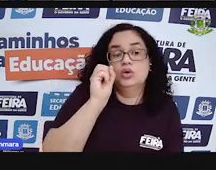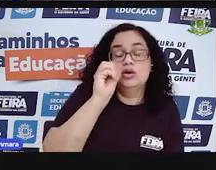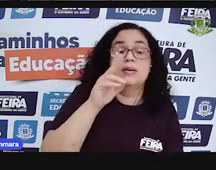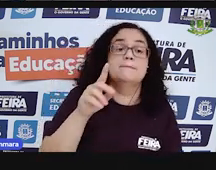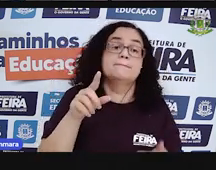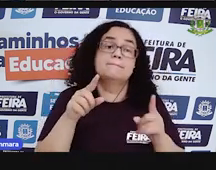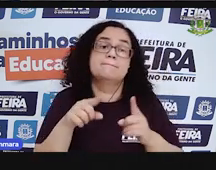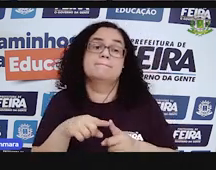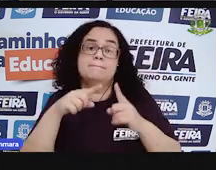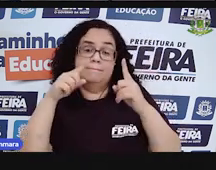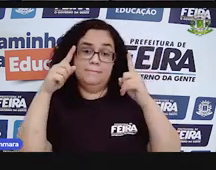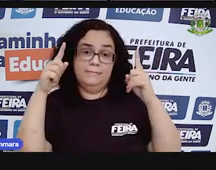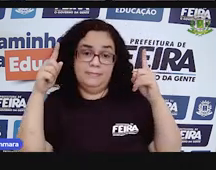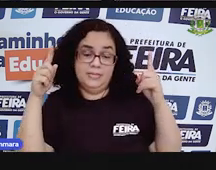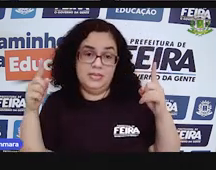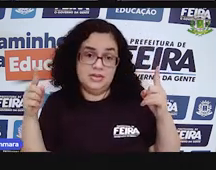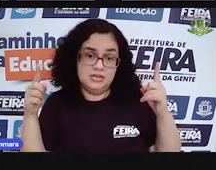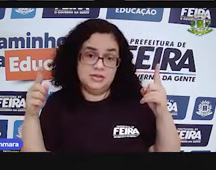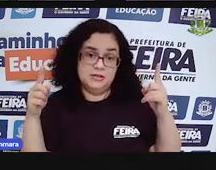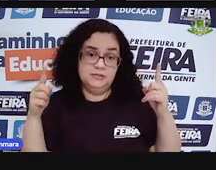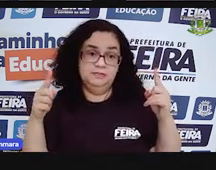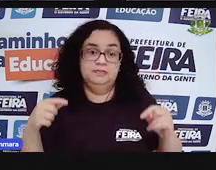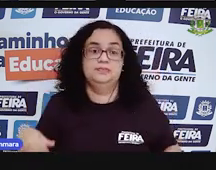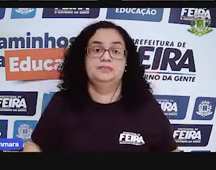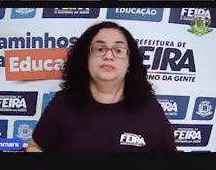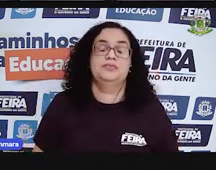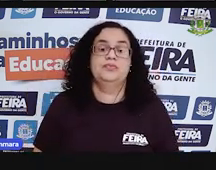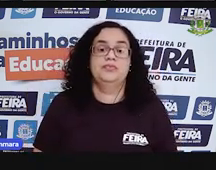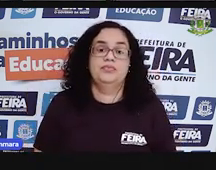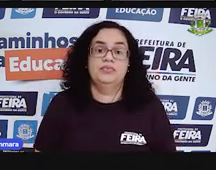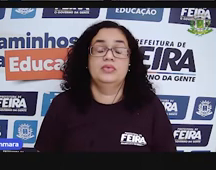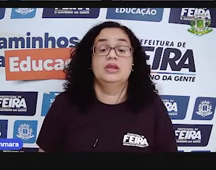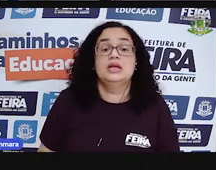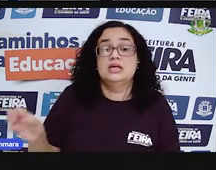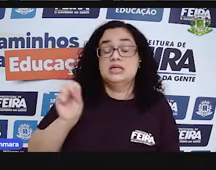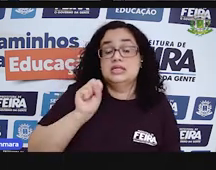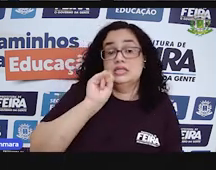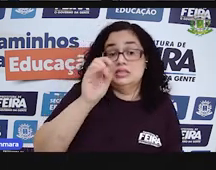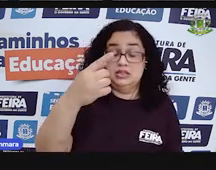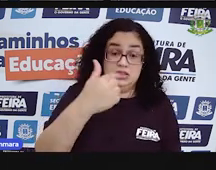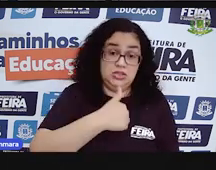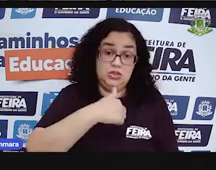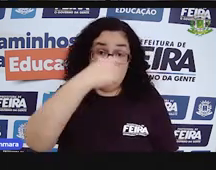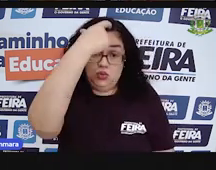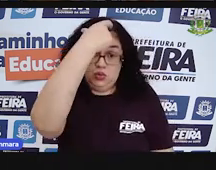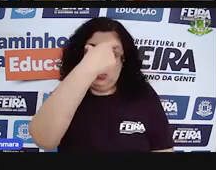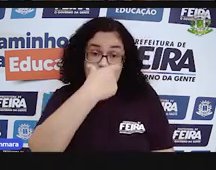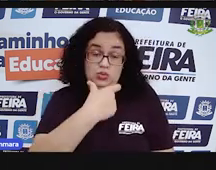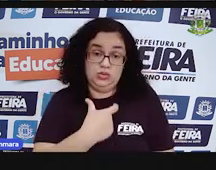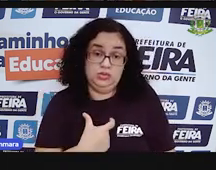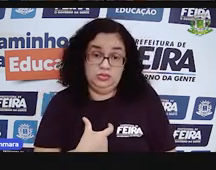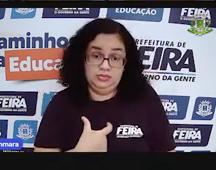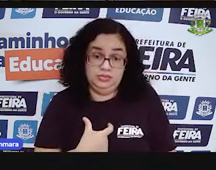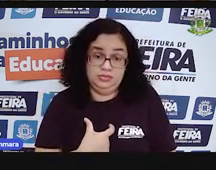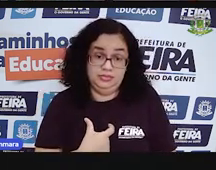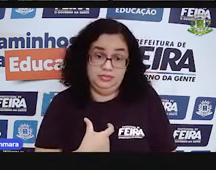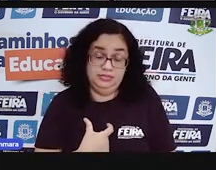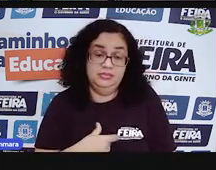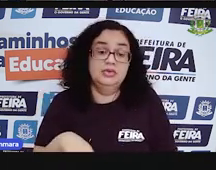Mas, mas, mas, mas, mas, se eu fizer, só se eu fizer,